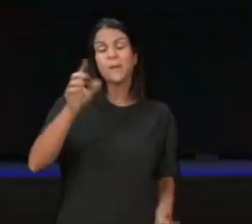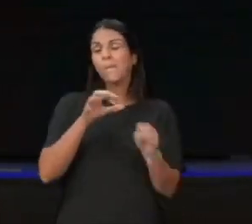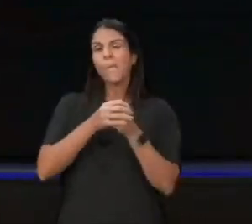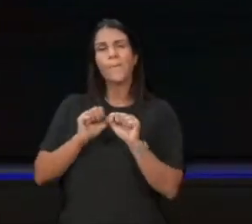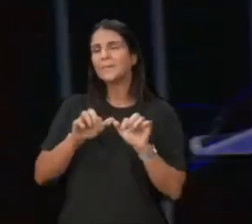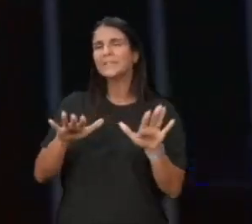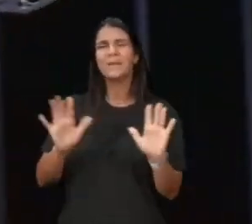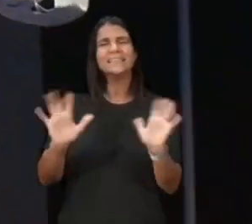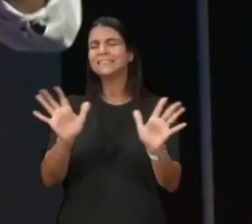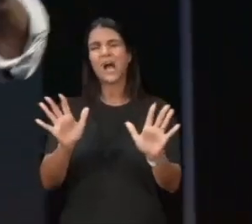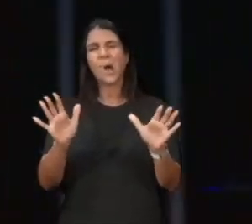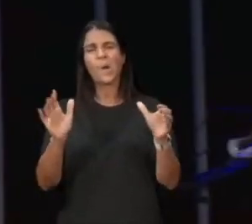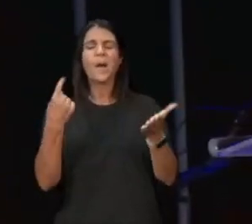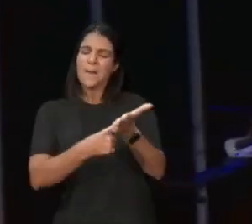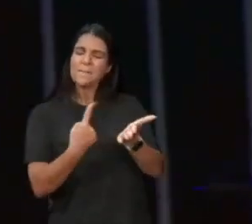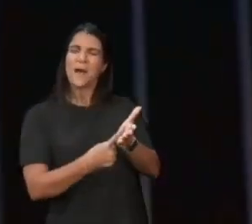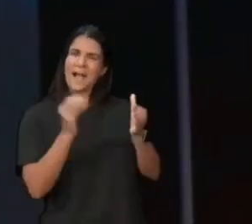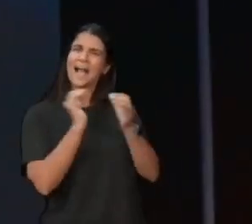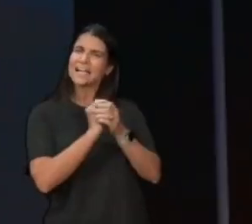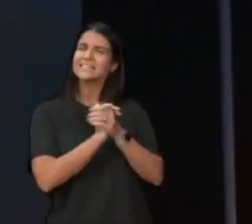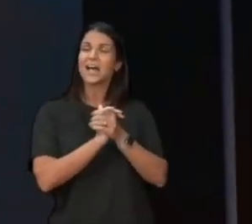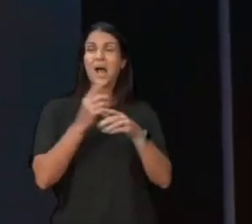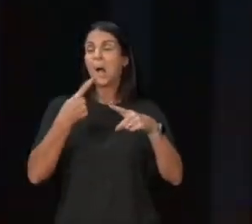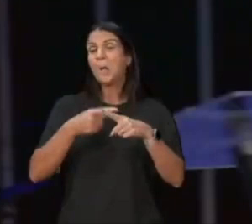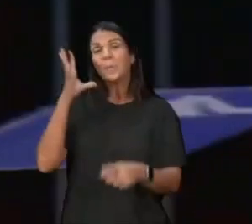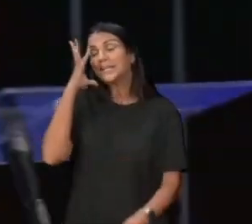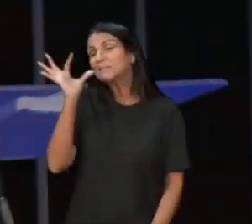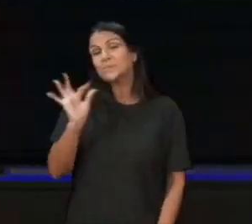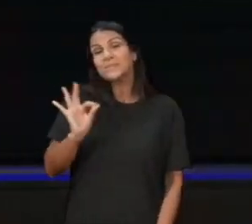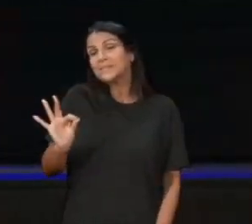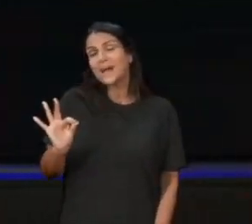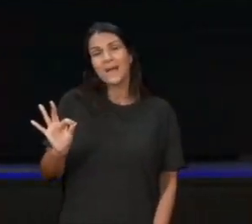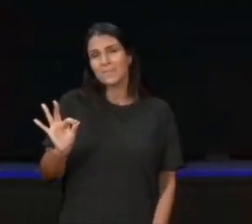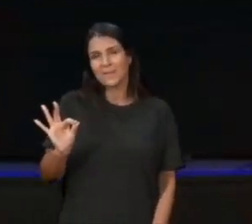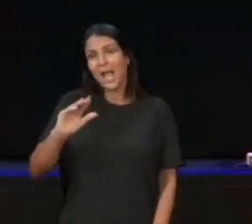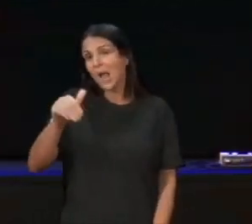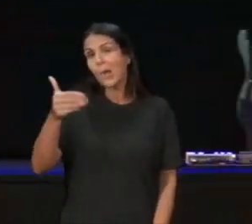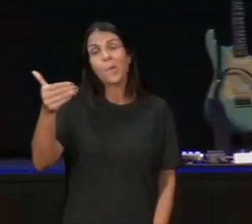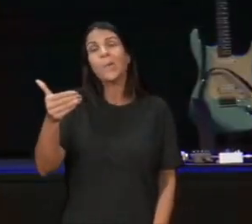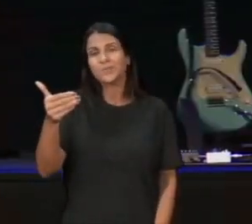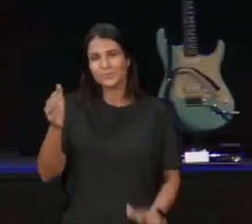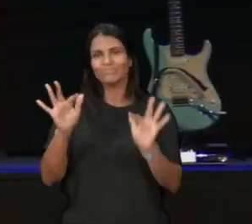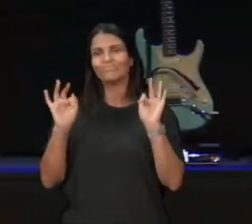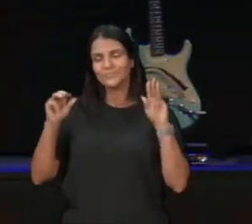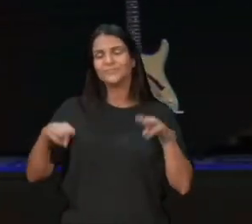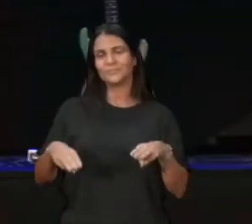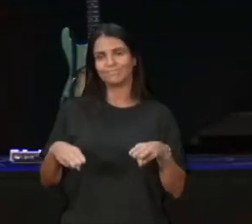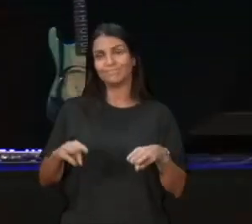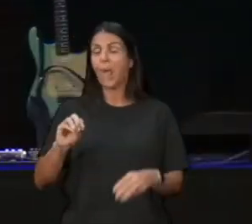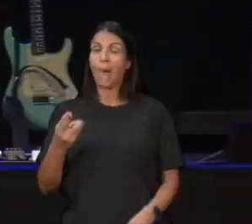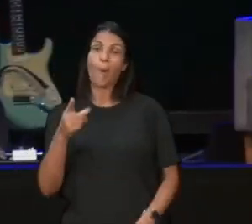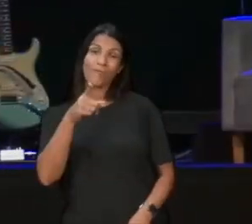profissão, para dar uma inovada no seu negócio, então, filho, então, você pode esperar talvez um ano, dois anos aí, fique esperando aí,